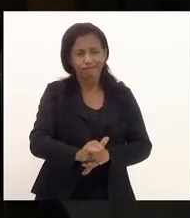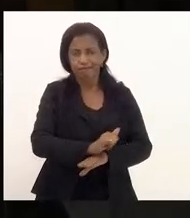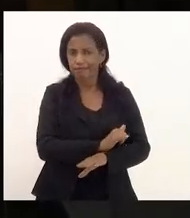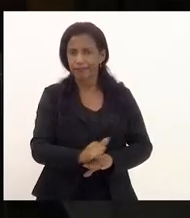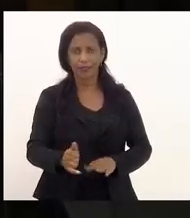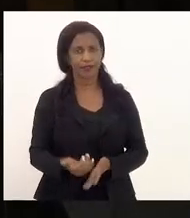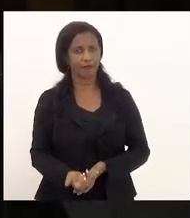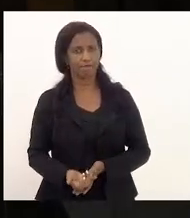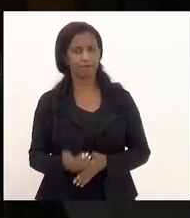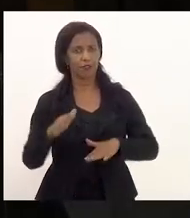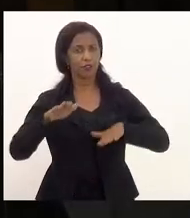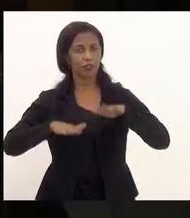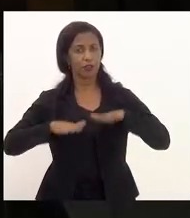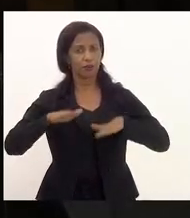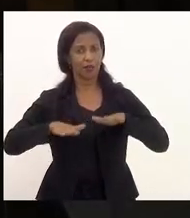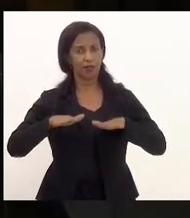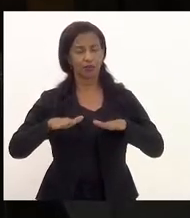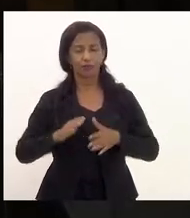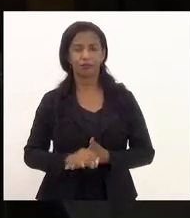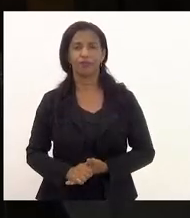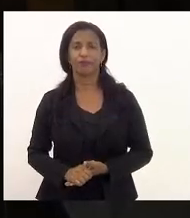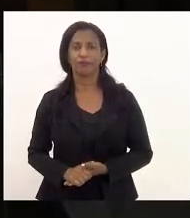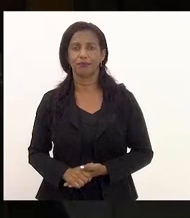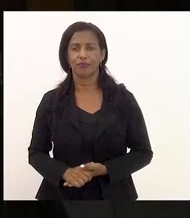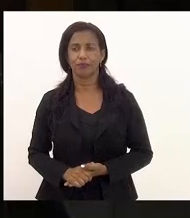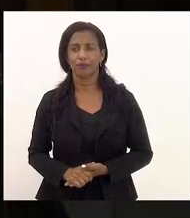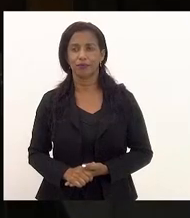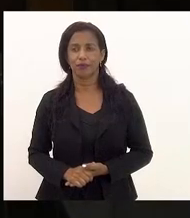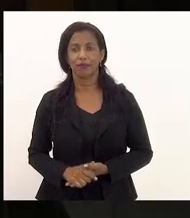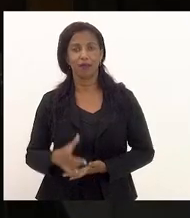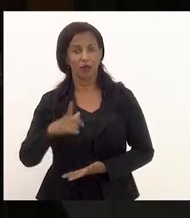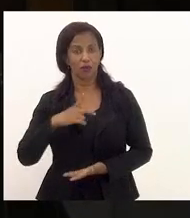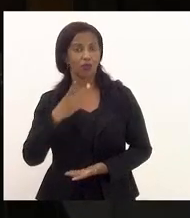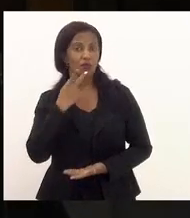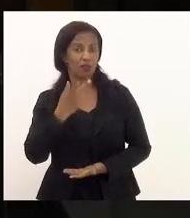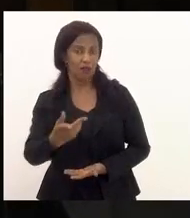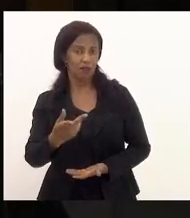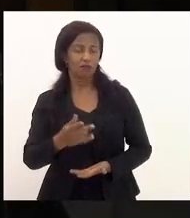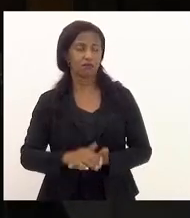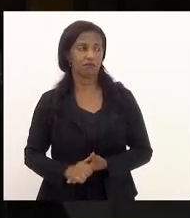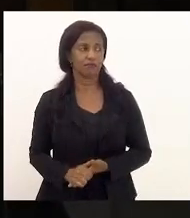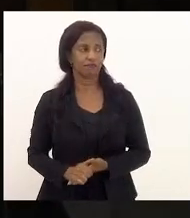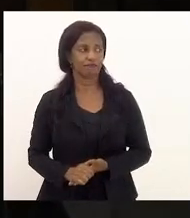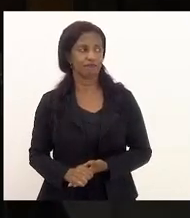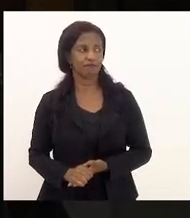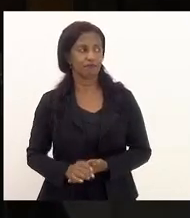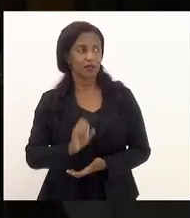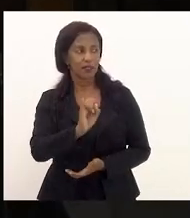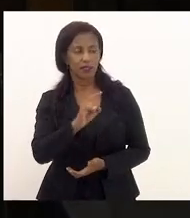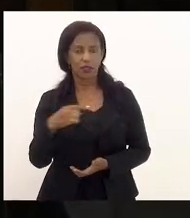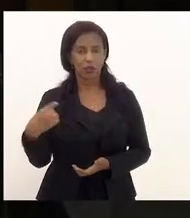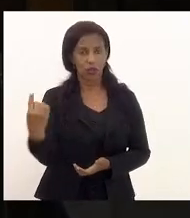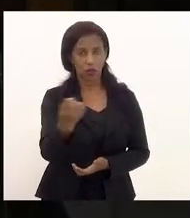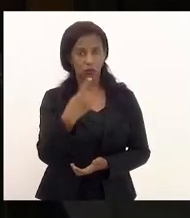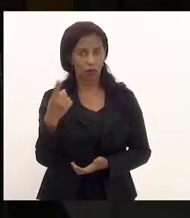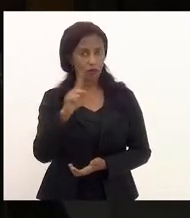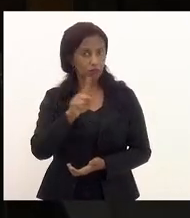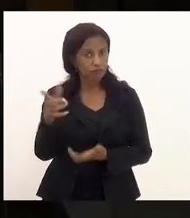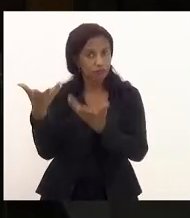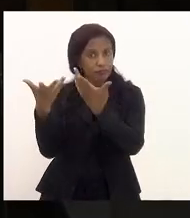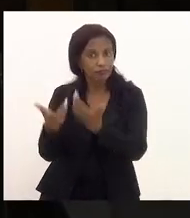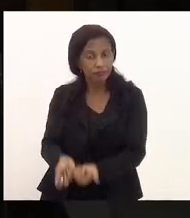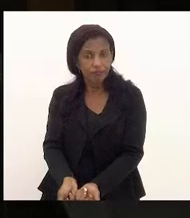de médio prazo, eu tenho dito que se nós não aderirmos